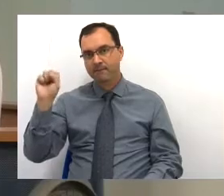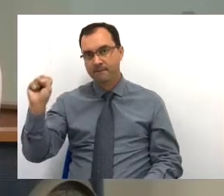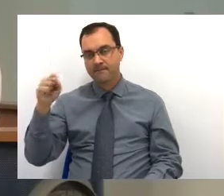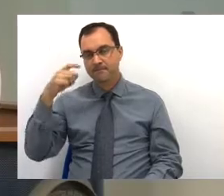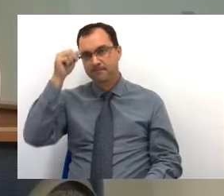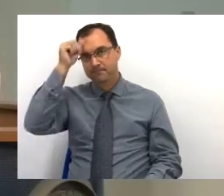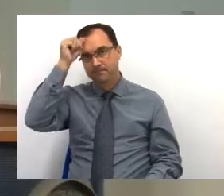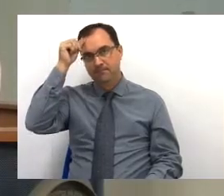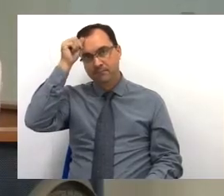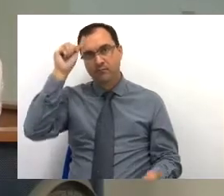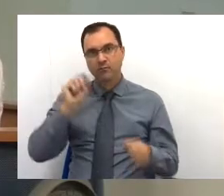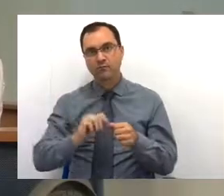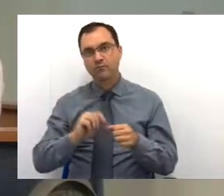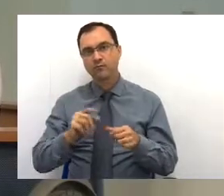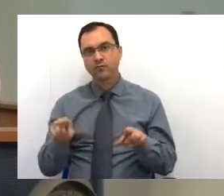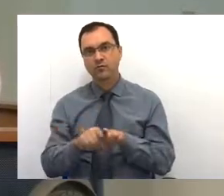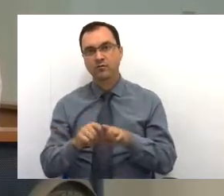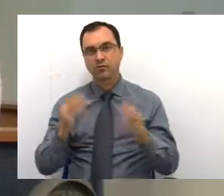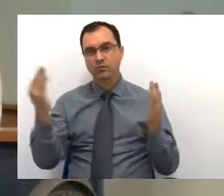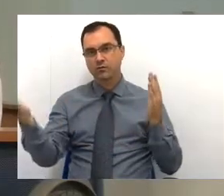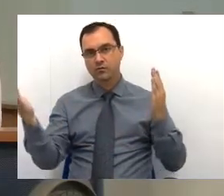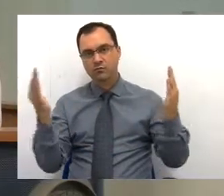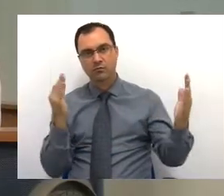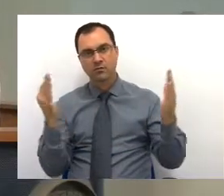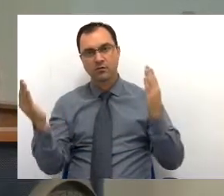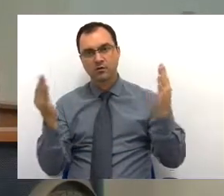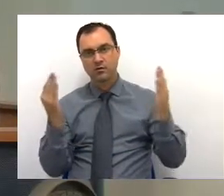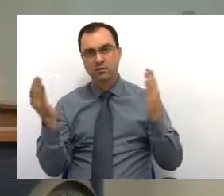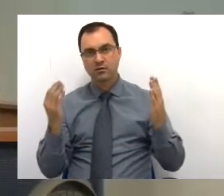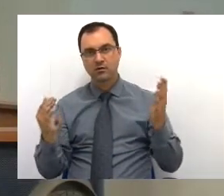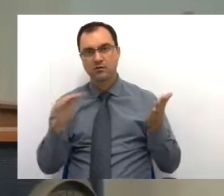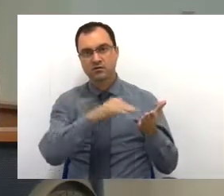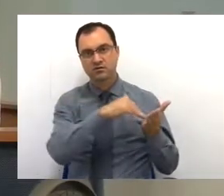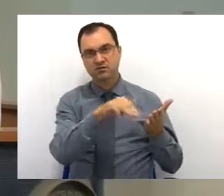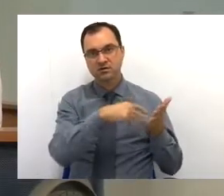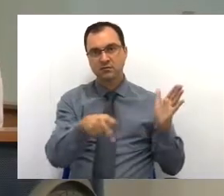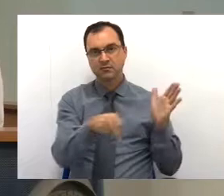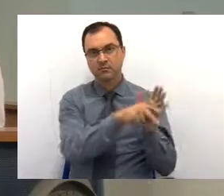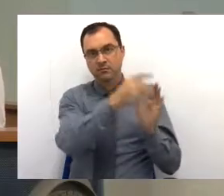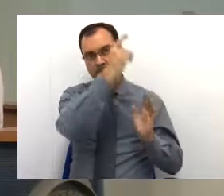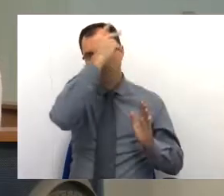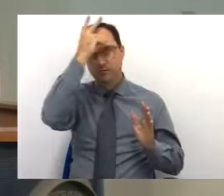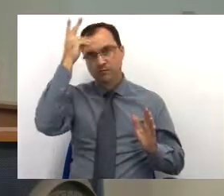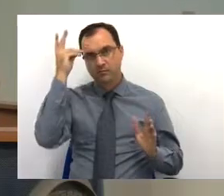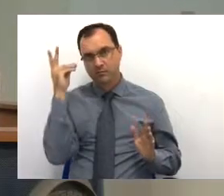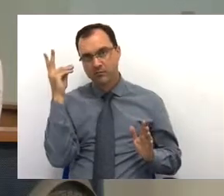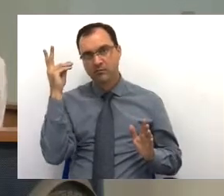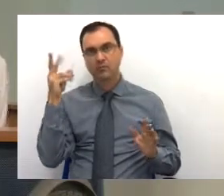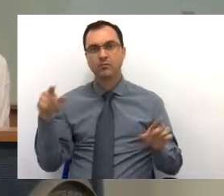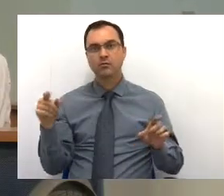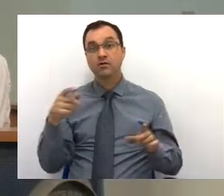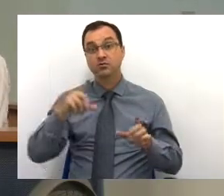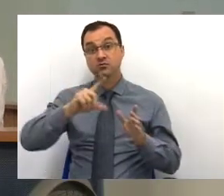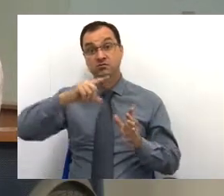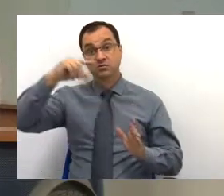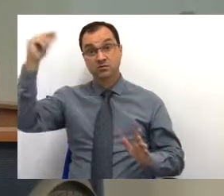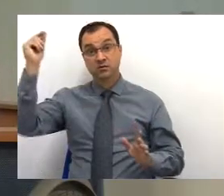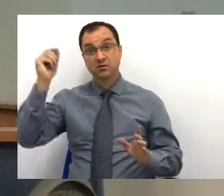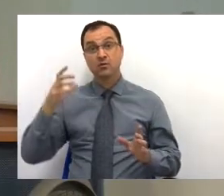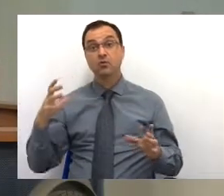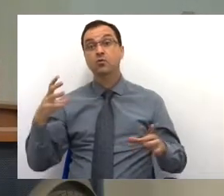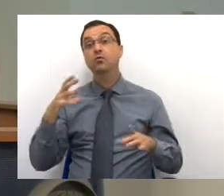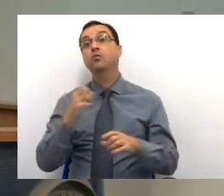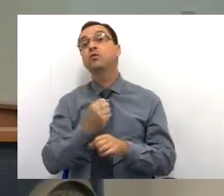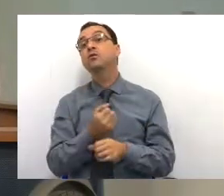Esse nós fizemos mais um comparativo entre secretarias da Prefeitura, né? Mais para dar um destaque, o quanto